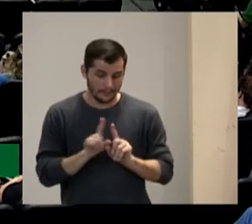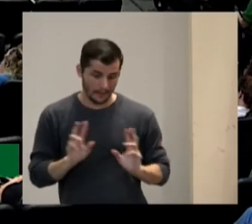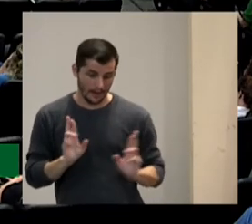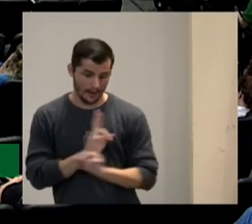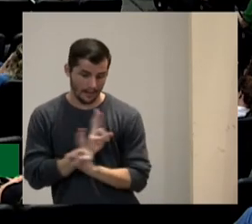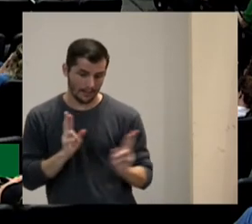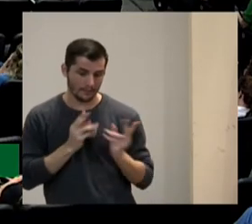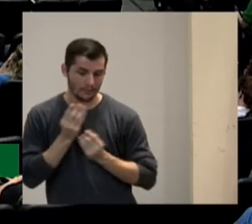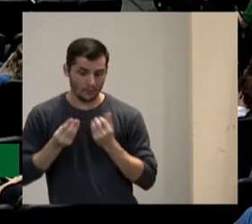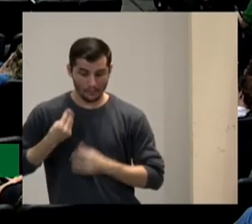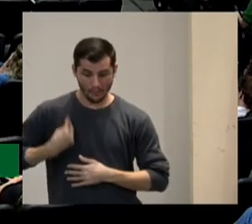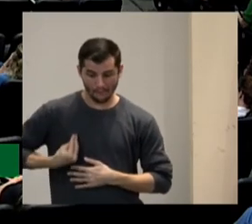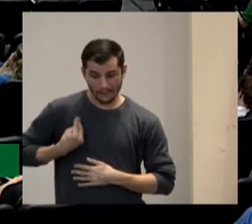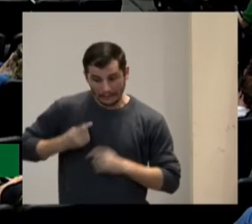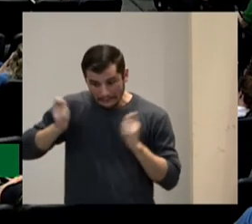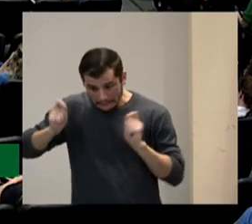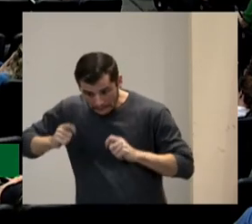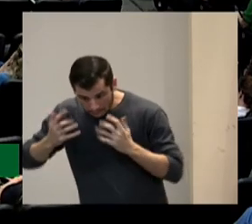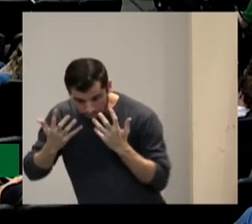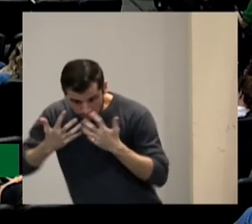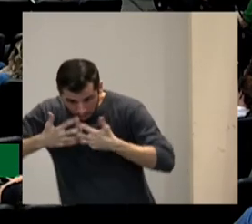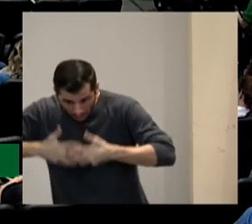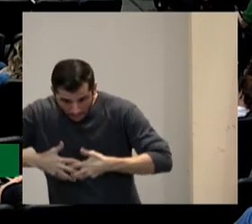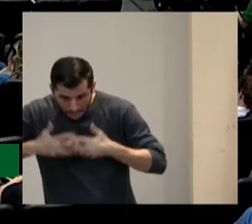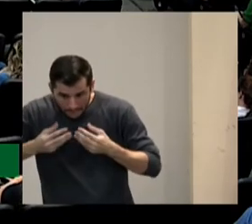a operatividade do mesmo